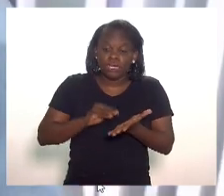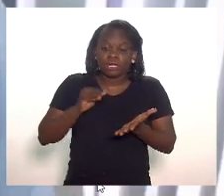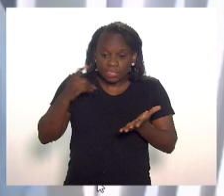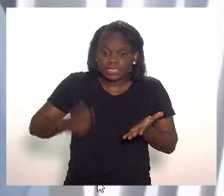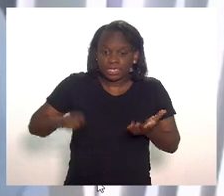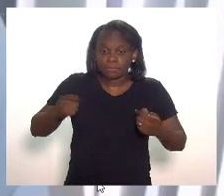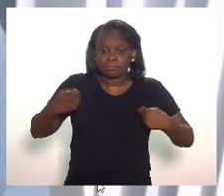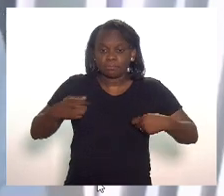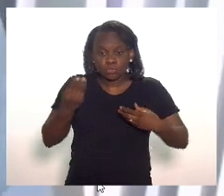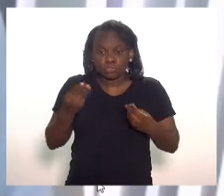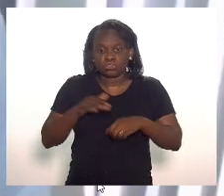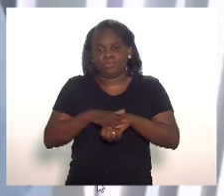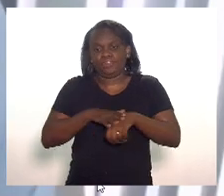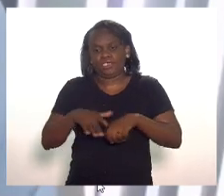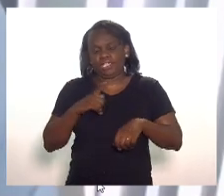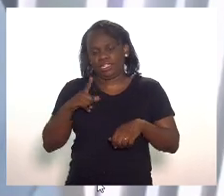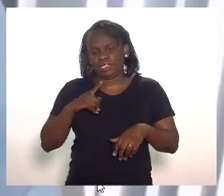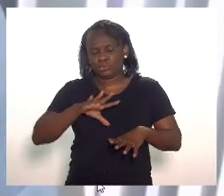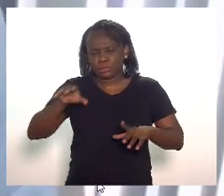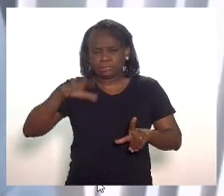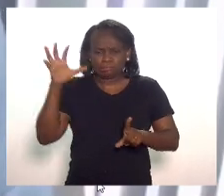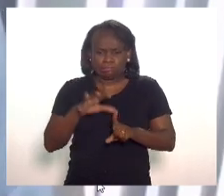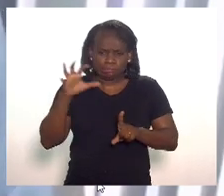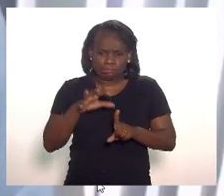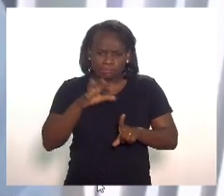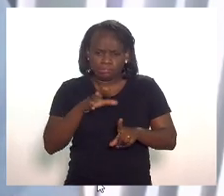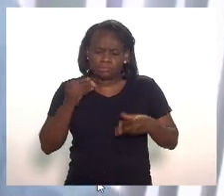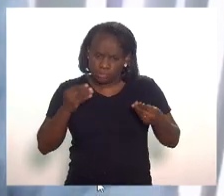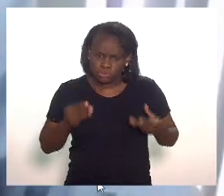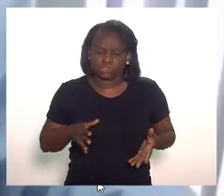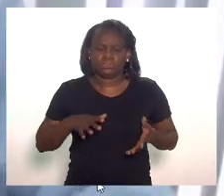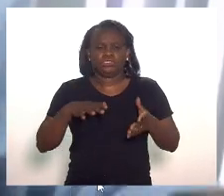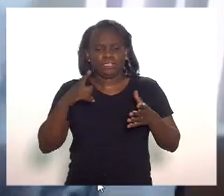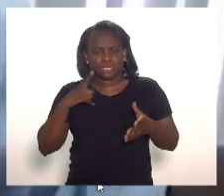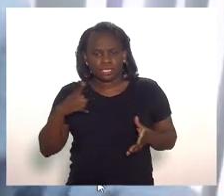dialogar porque eles estão todos pressionados estão todos